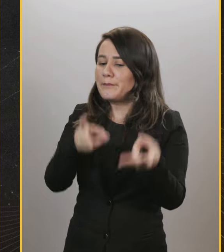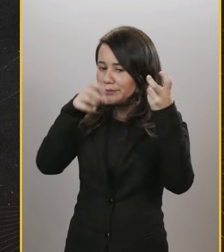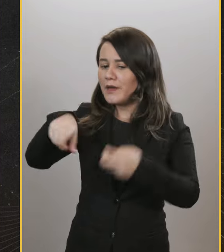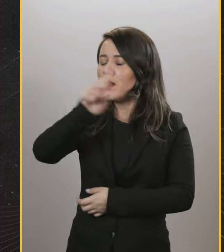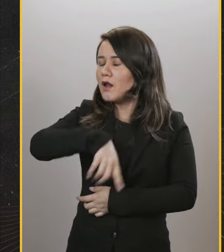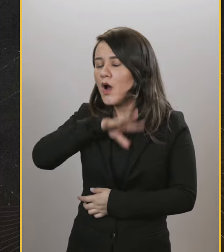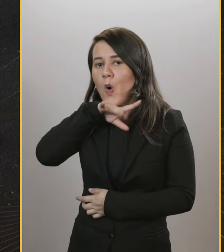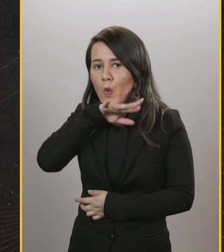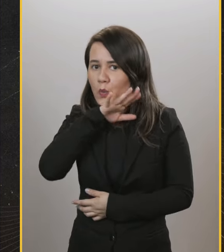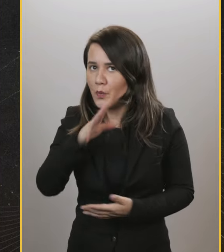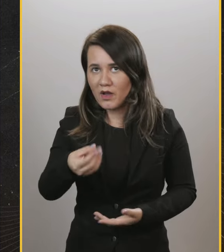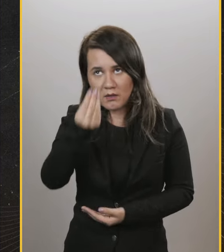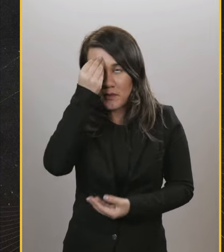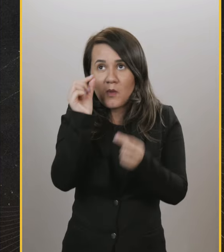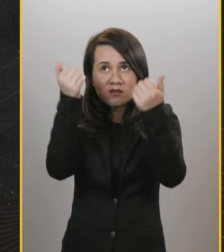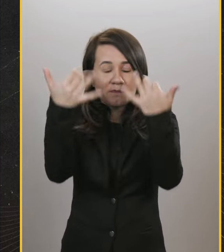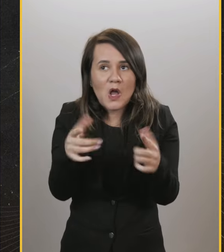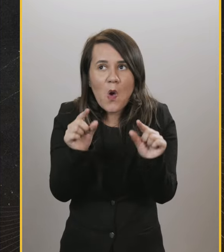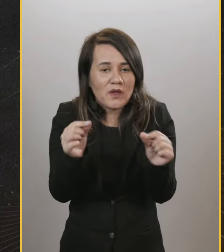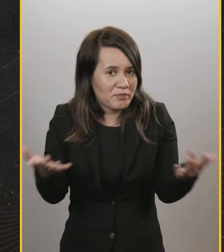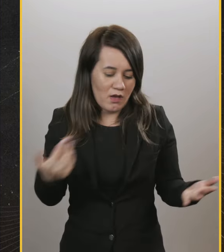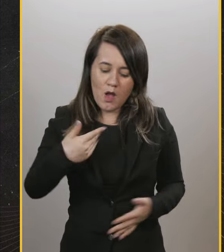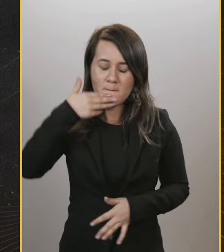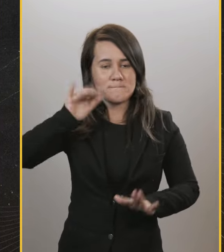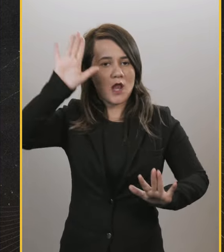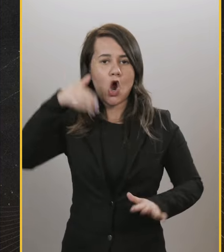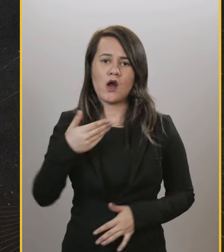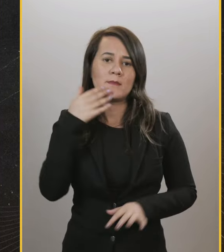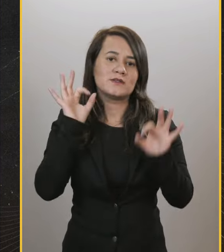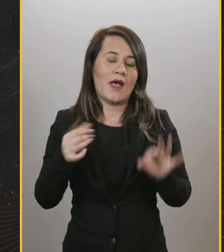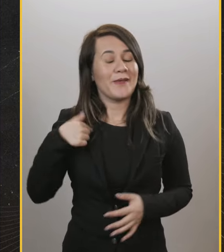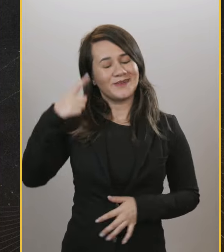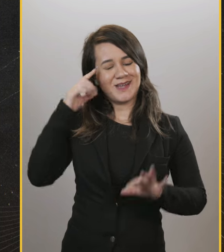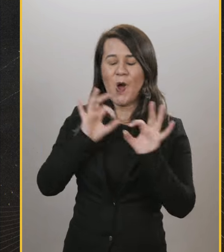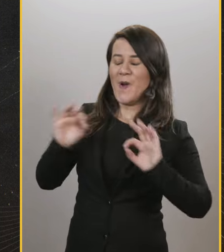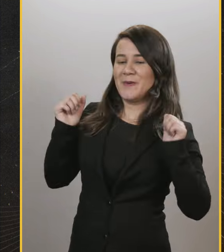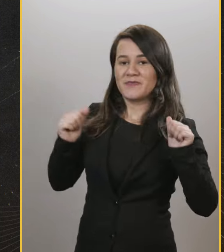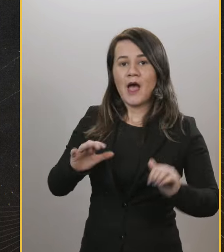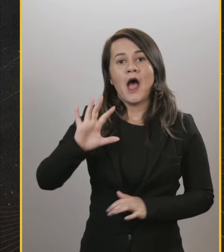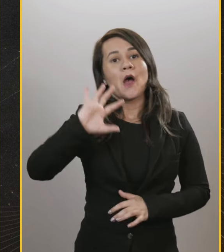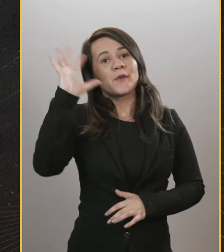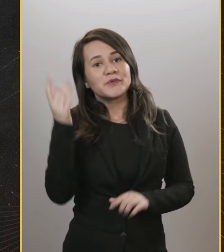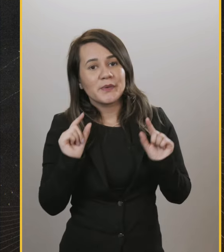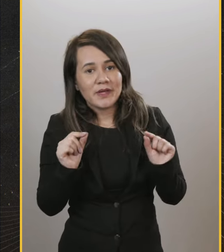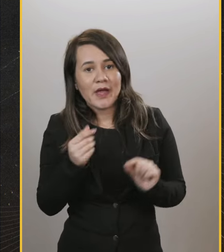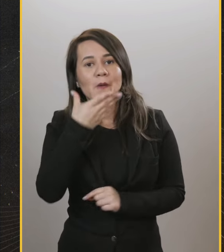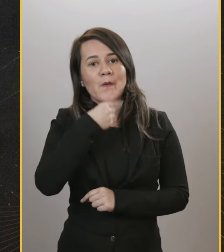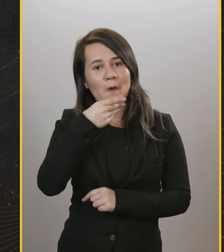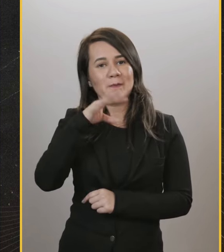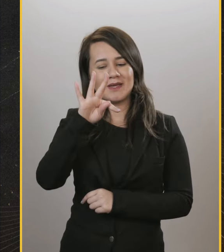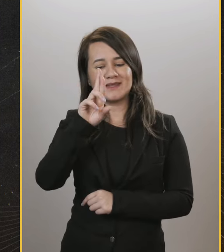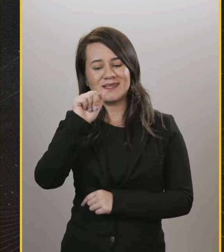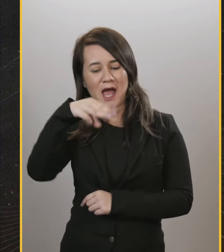vai sacar que esses caras são merda, não tem nada na cabeça, e que eu sou a melhor candidata. Show, né? Aí vem o negócio lá do